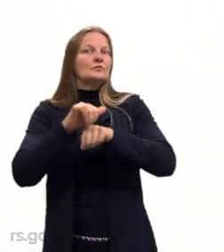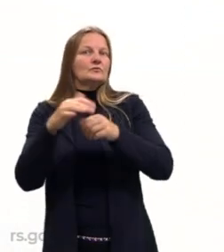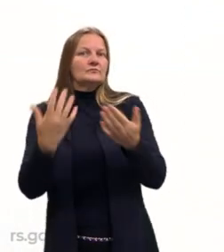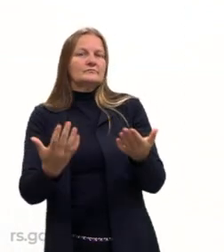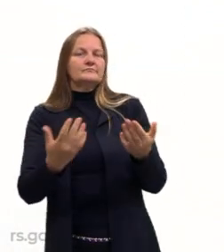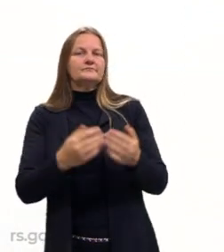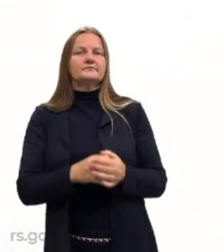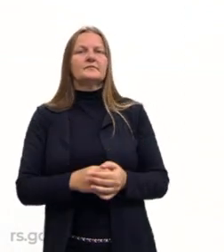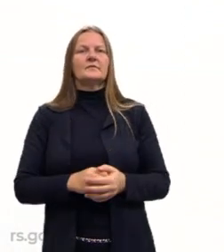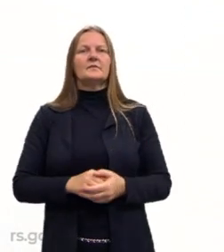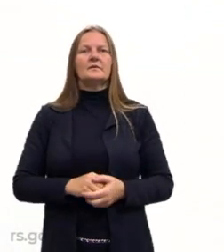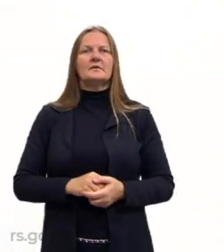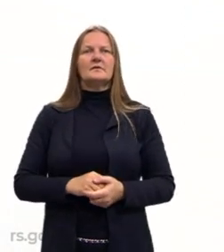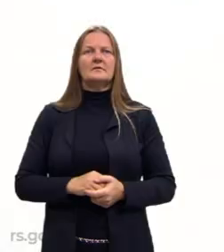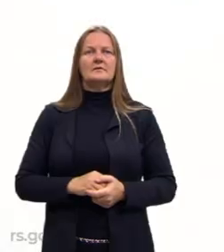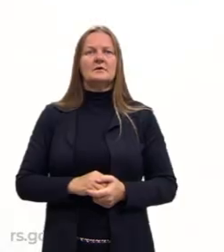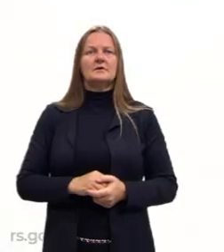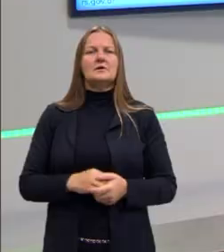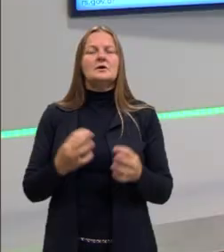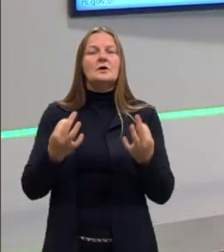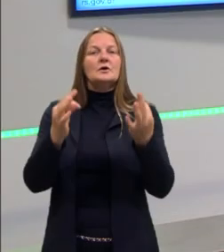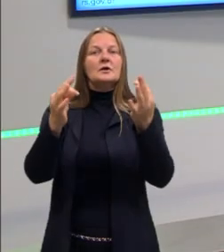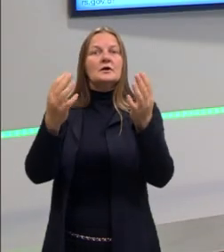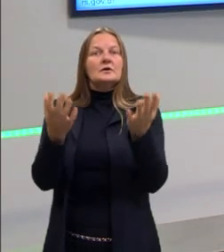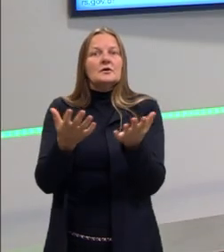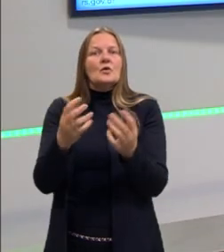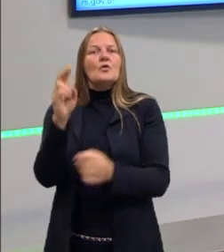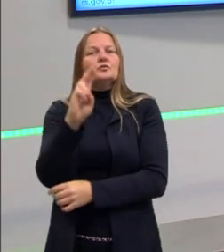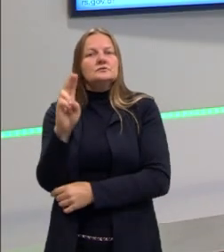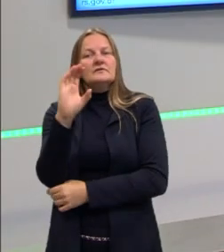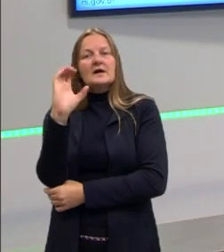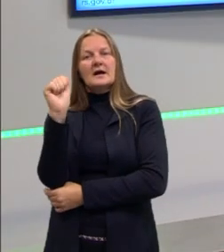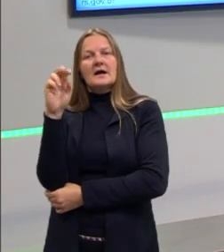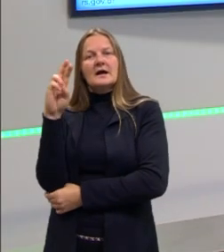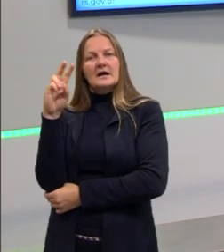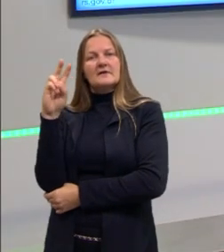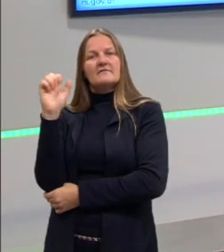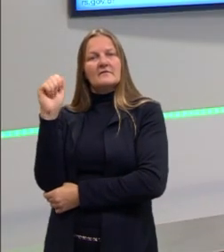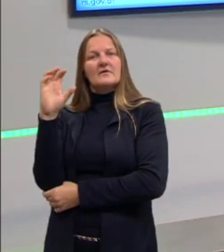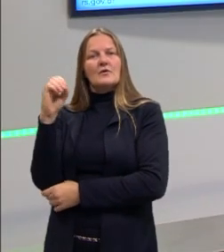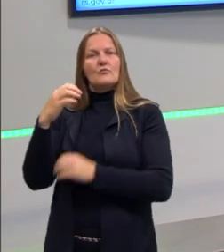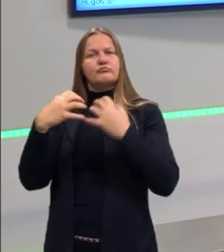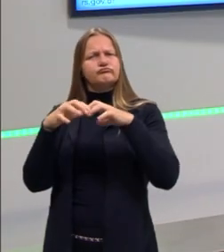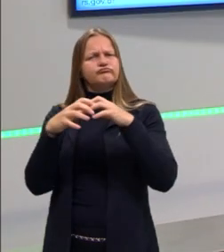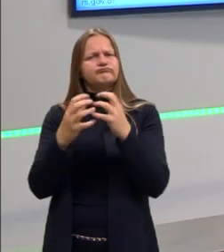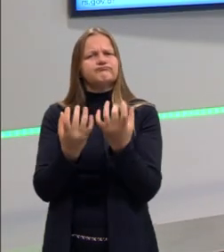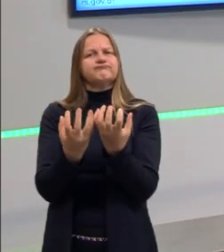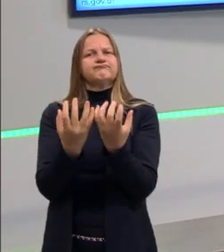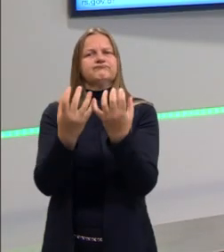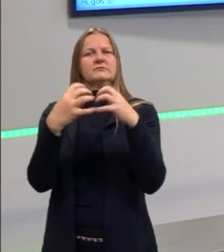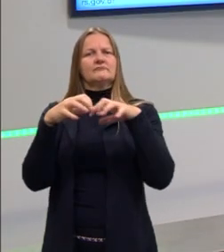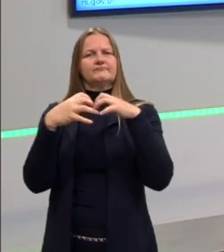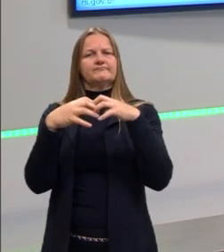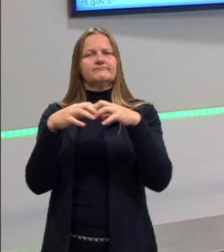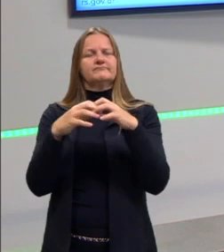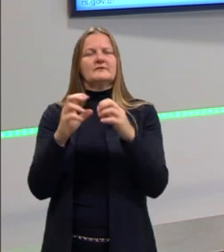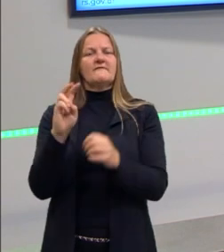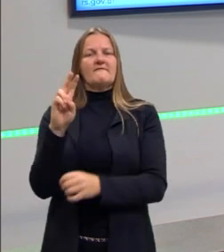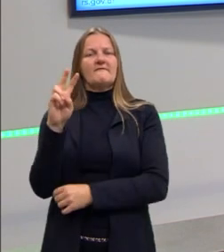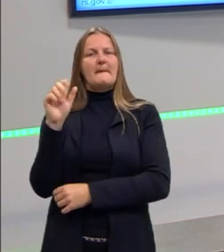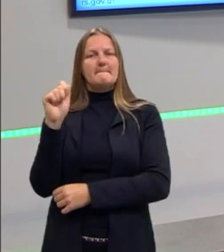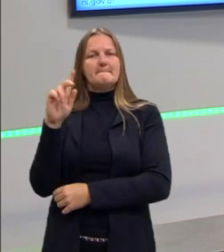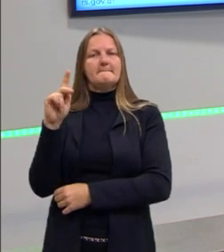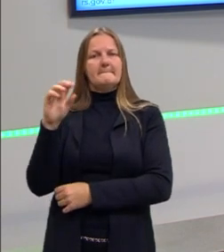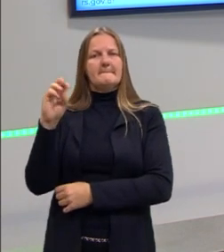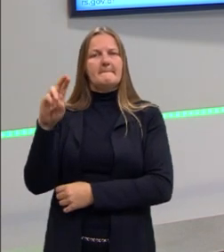aprimorar essas técnicas. Agora, a gente não só utiliza carvão, como o grande motor dessa máquina vapor, né? Então,